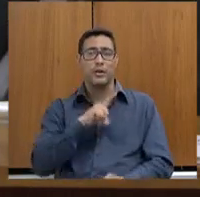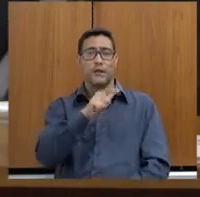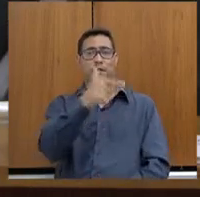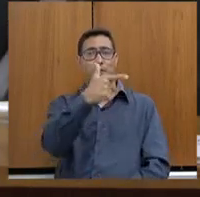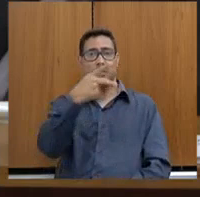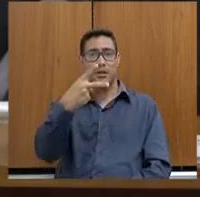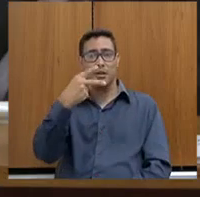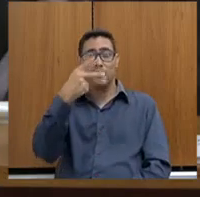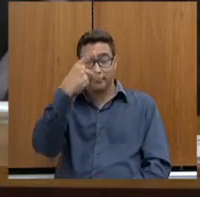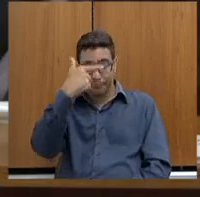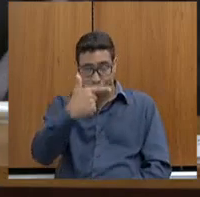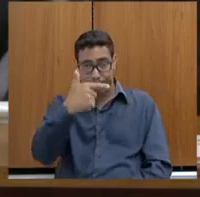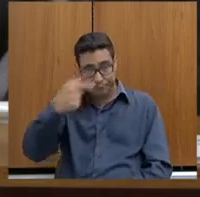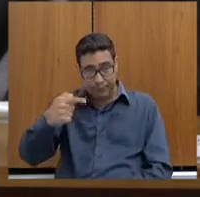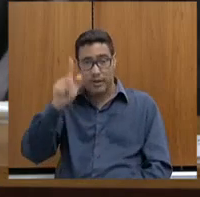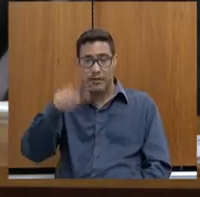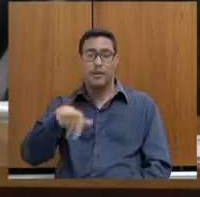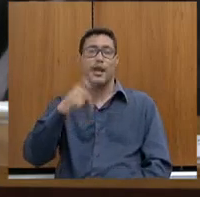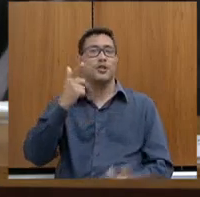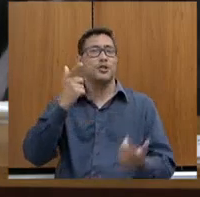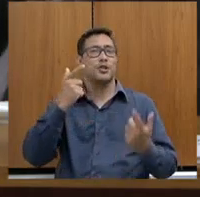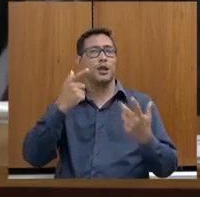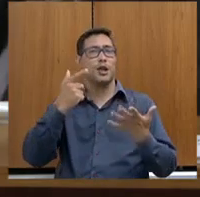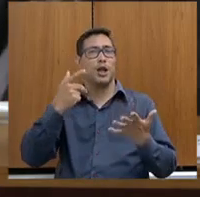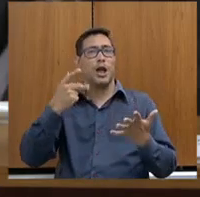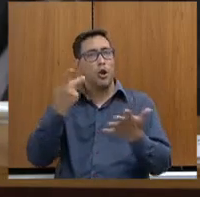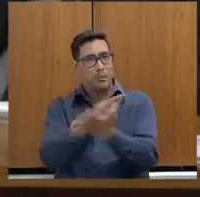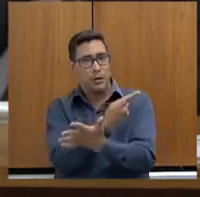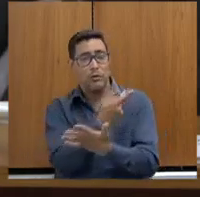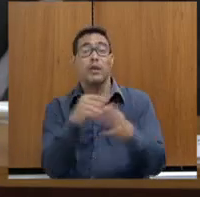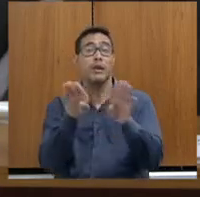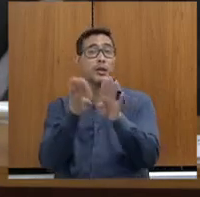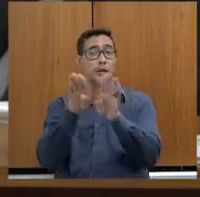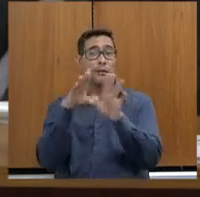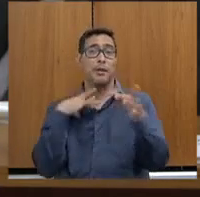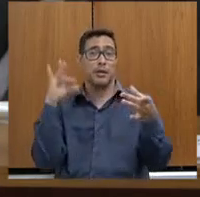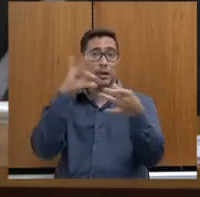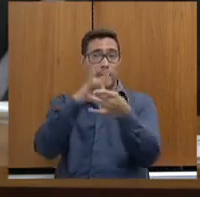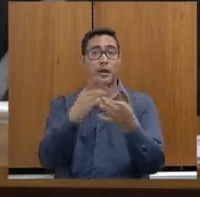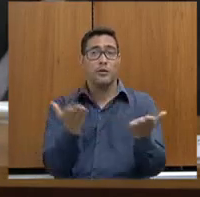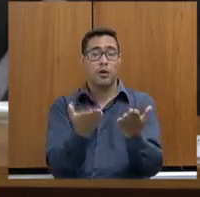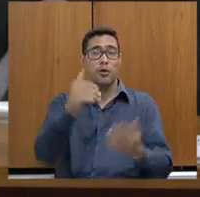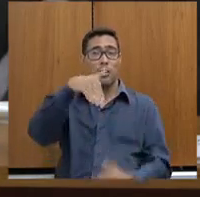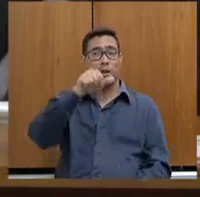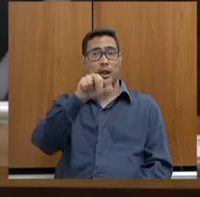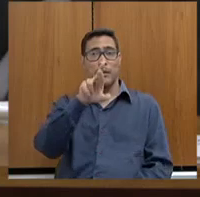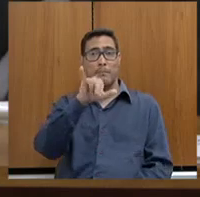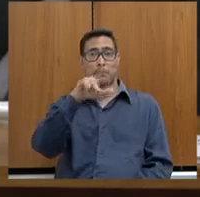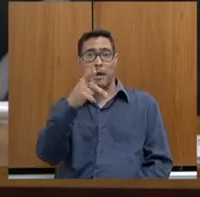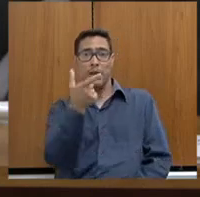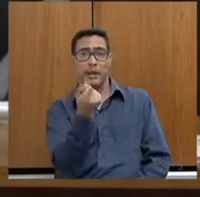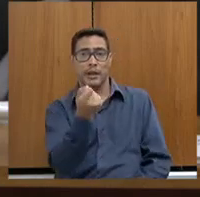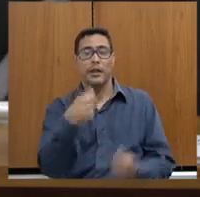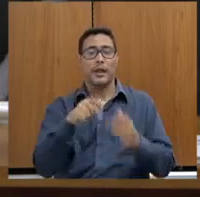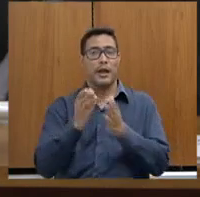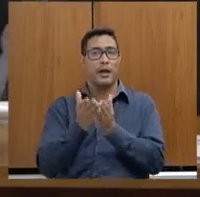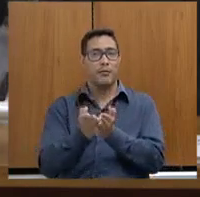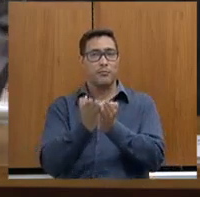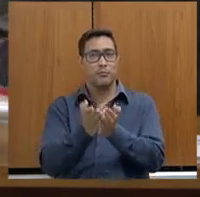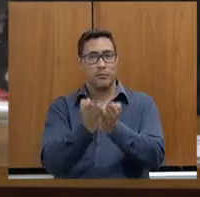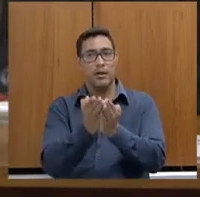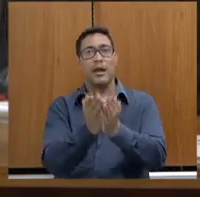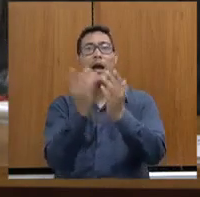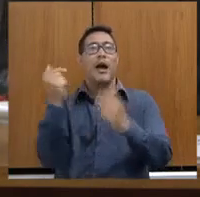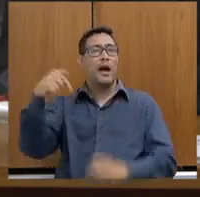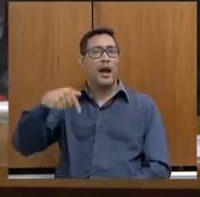E uma coisa que para a gente foi muito importante foi também a integração da Marinha nessas operações. Então, embora Minas não tenha mar, só falta